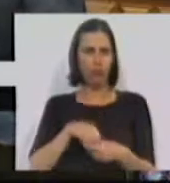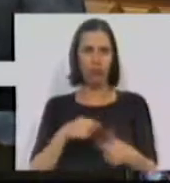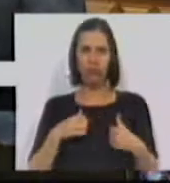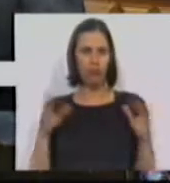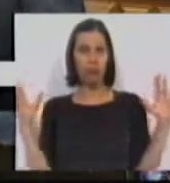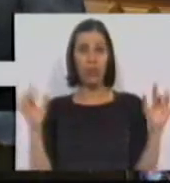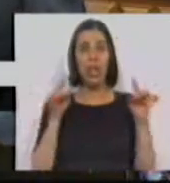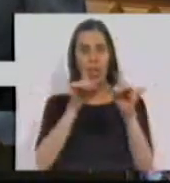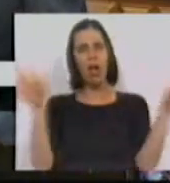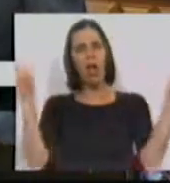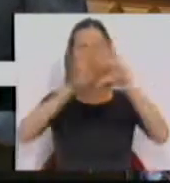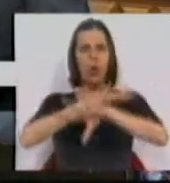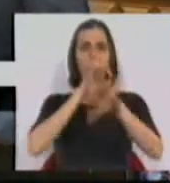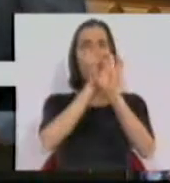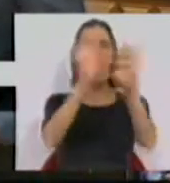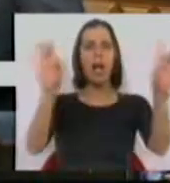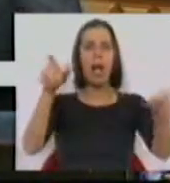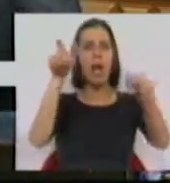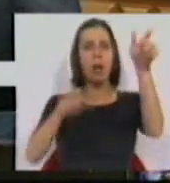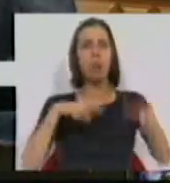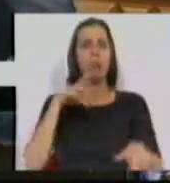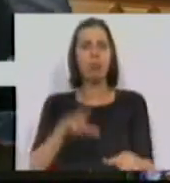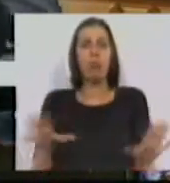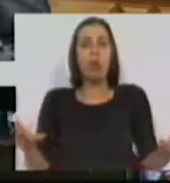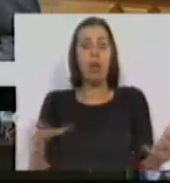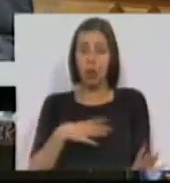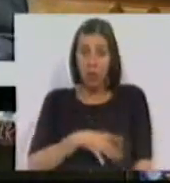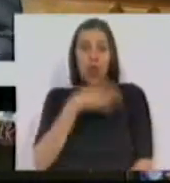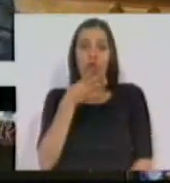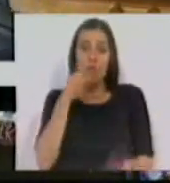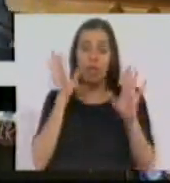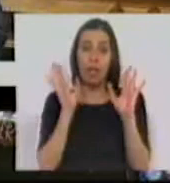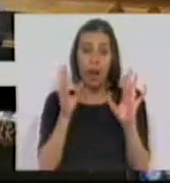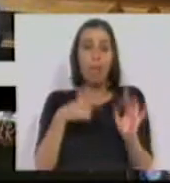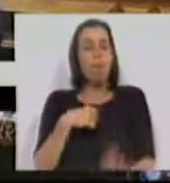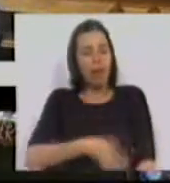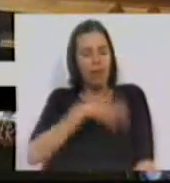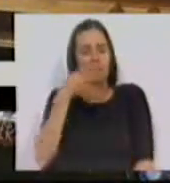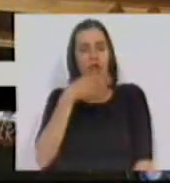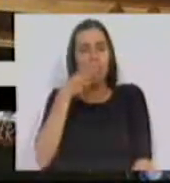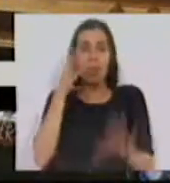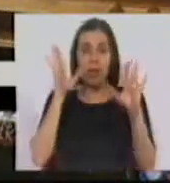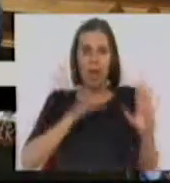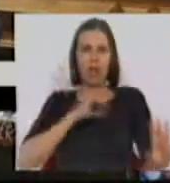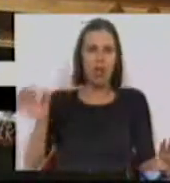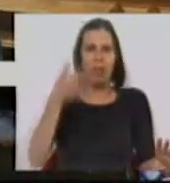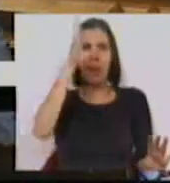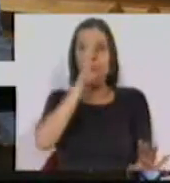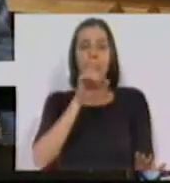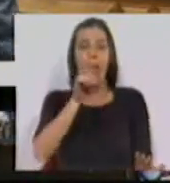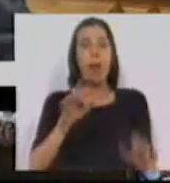Porque isso é iludir e enganar os portugueses. Muito bem. E vou explicar. E vou explicar, Sr. Primeiro-Ministro.